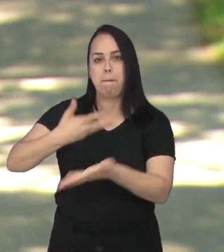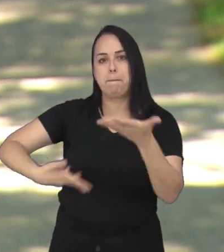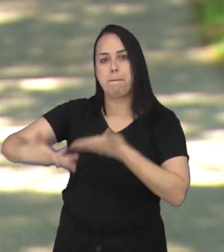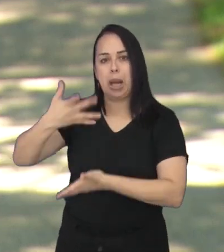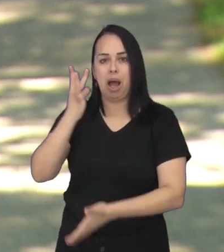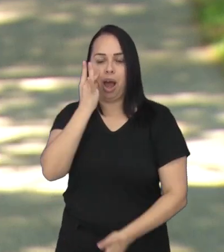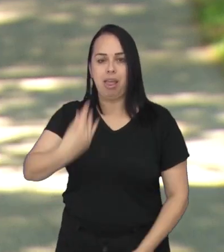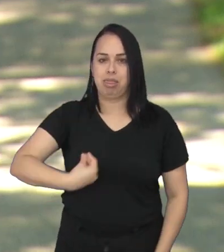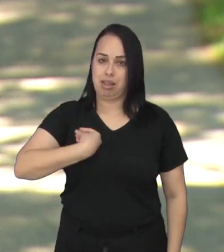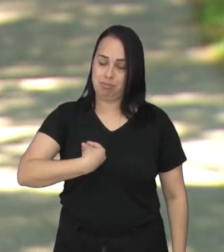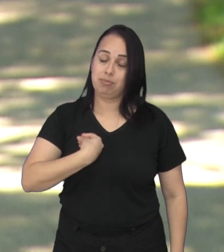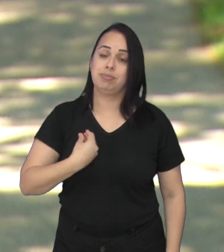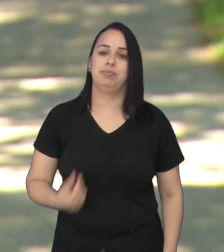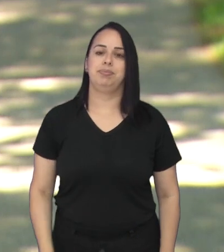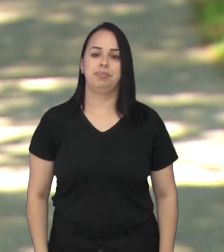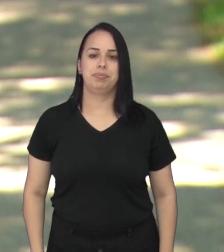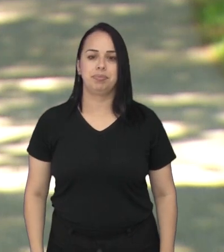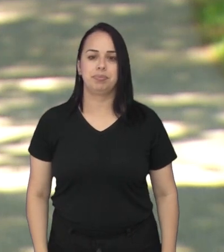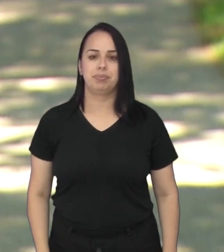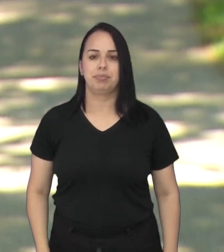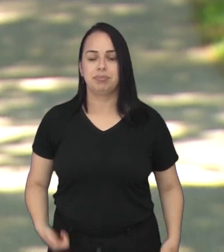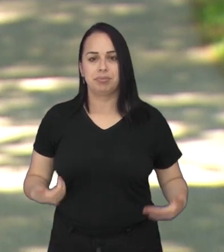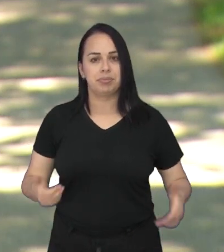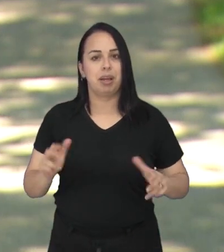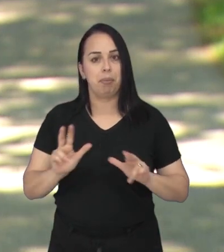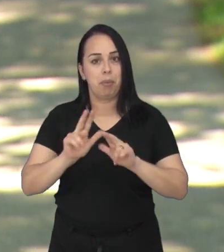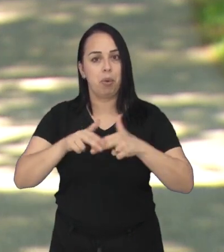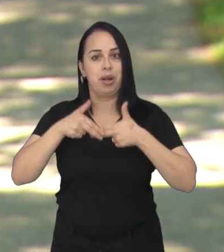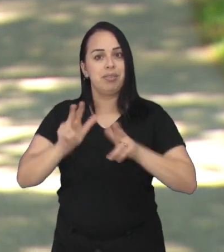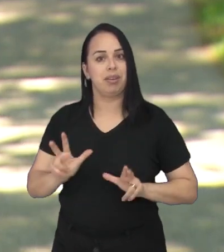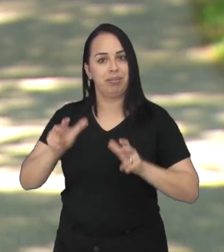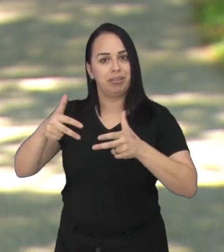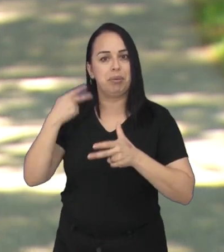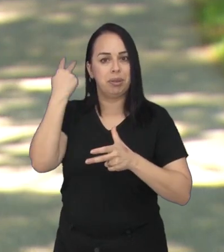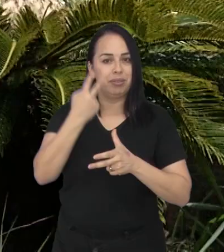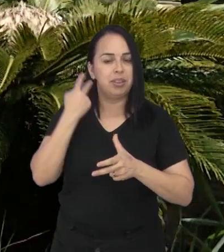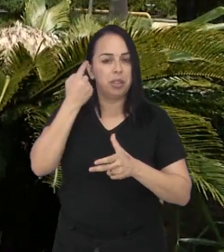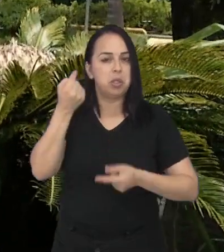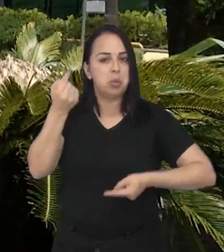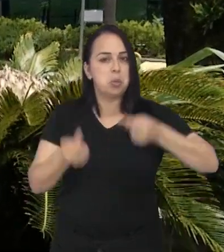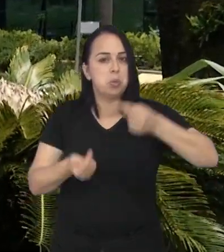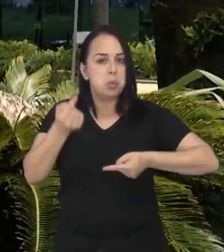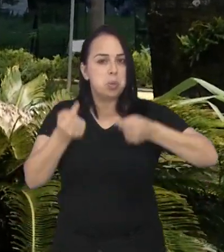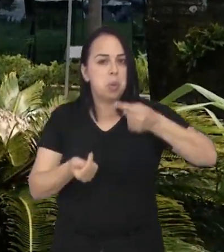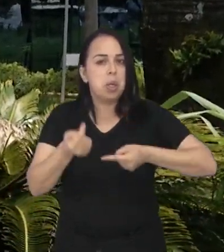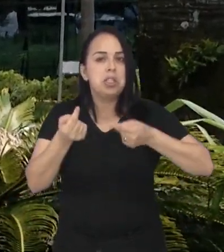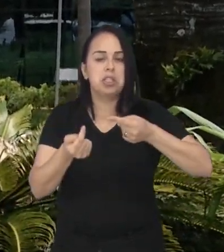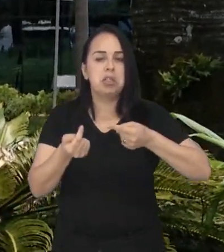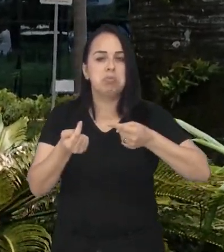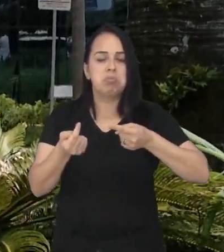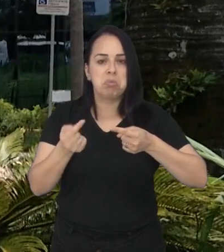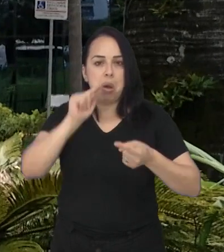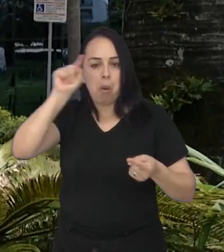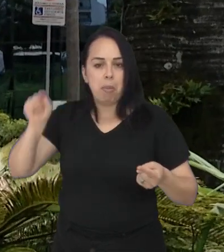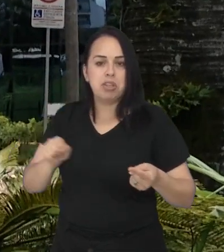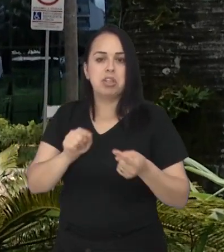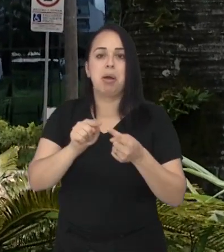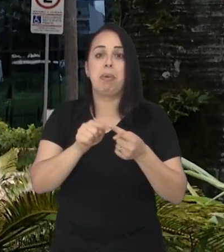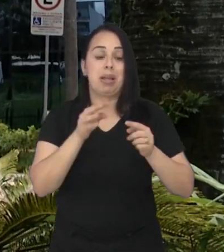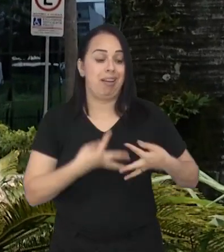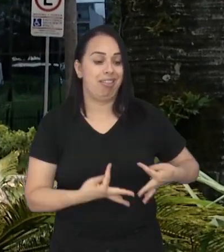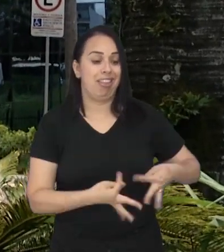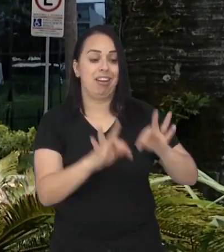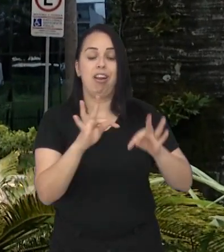favorecer as relações sociais e o contato entre as pessoas. A Câmara Municipal também discute